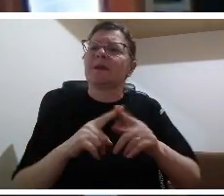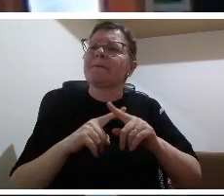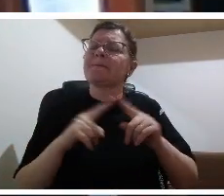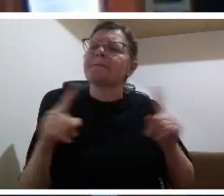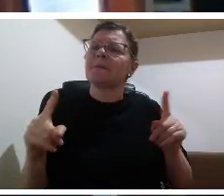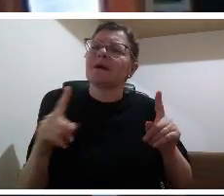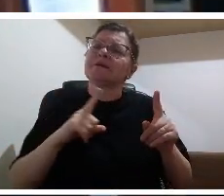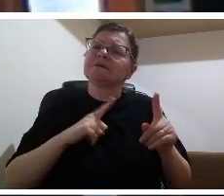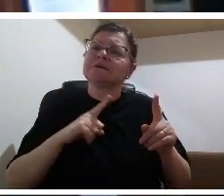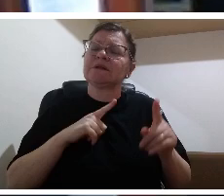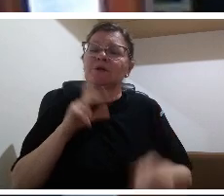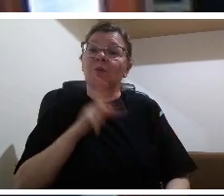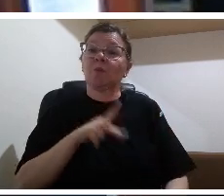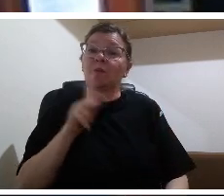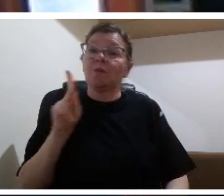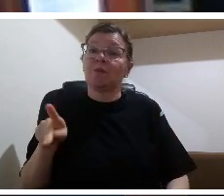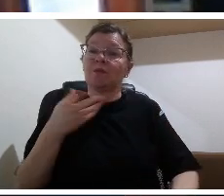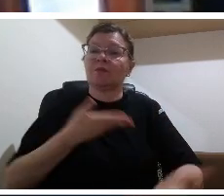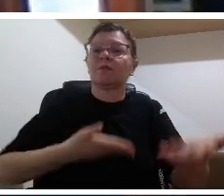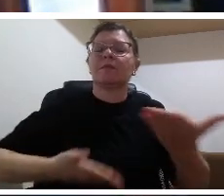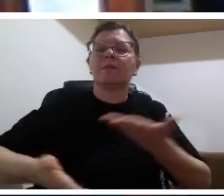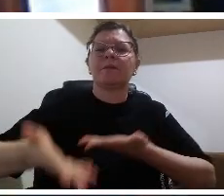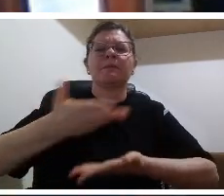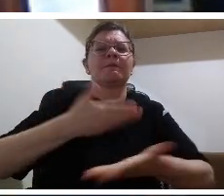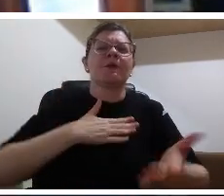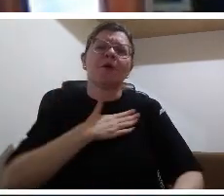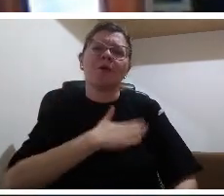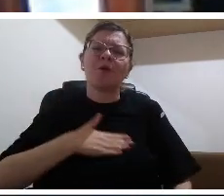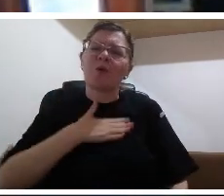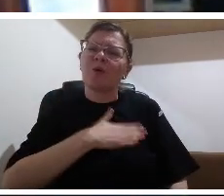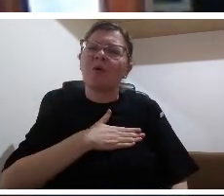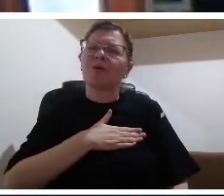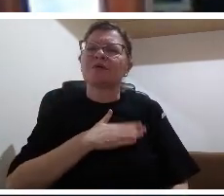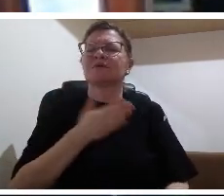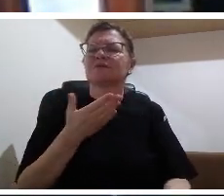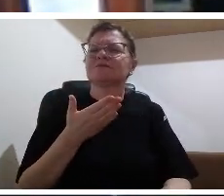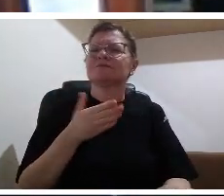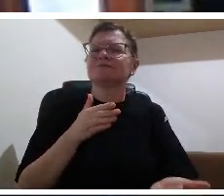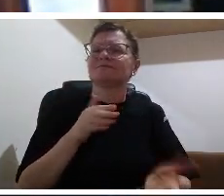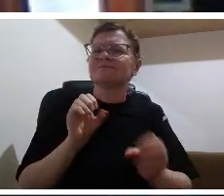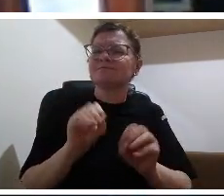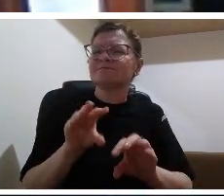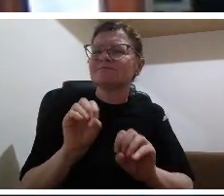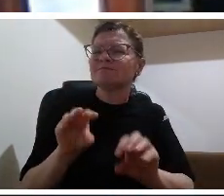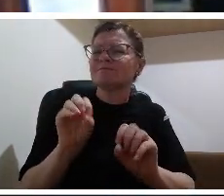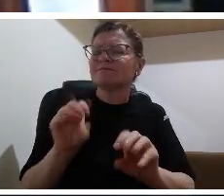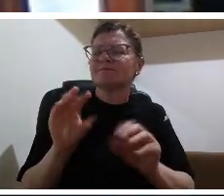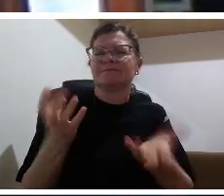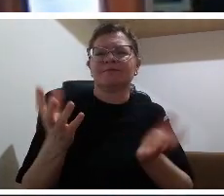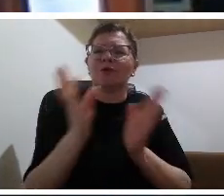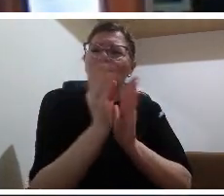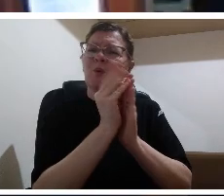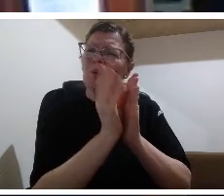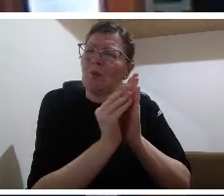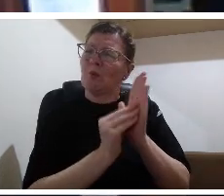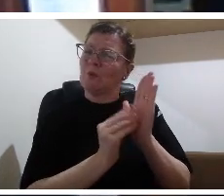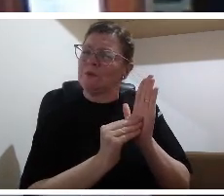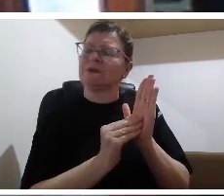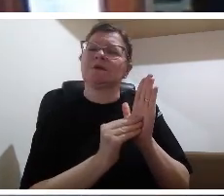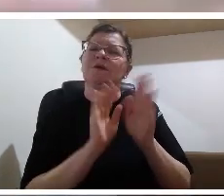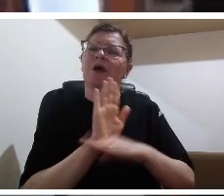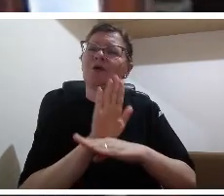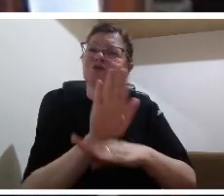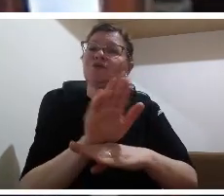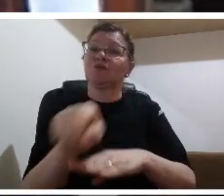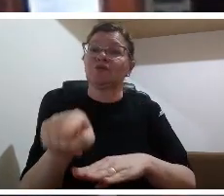ser forte para o aluno então o professor marca o aluno você se lembra do primeiro professor da última daquela que você teve ano